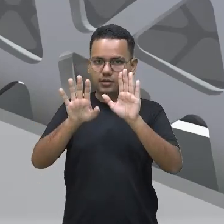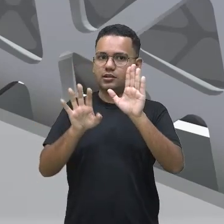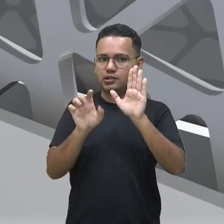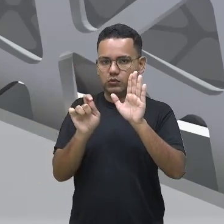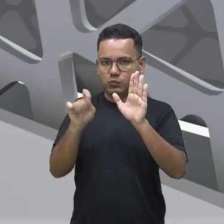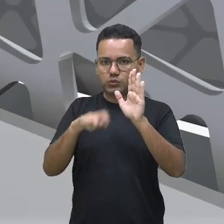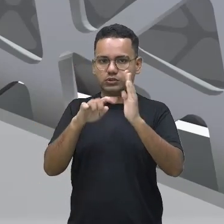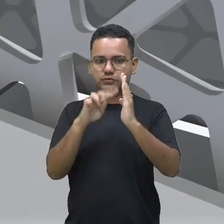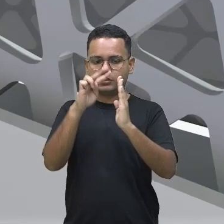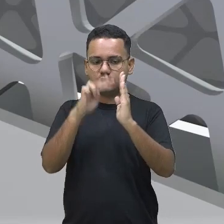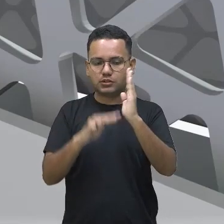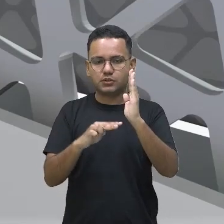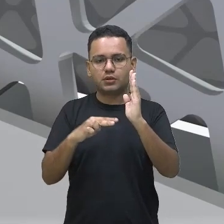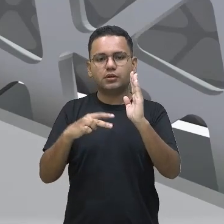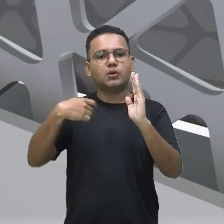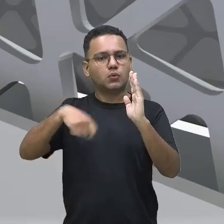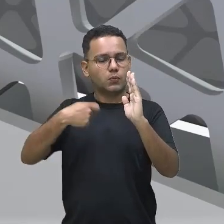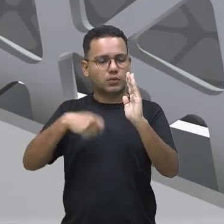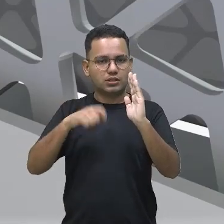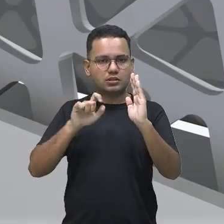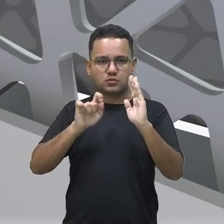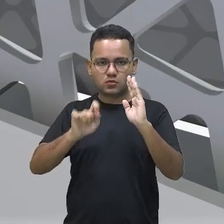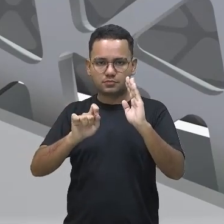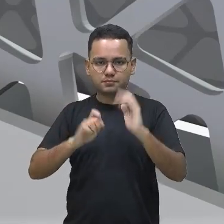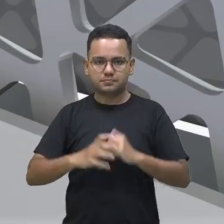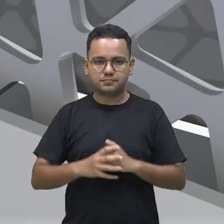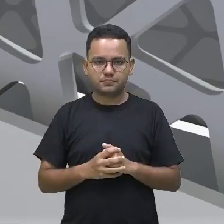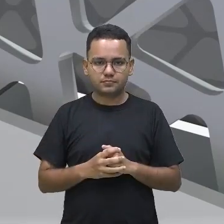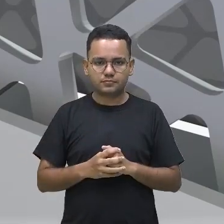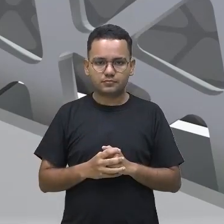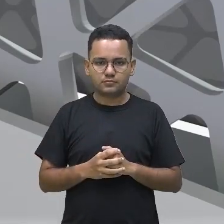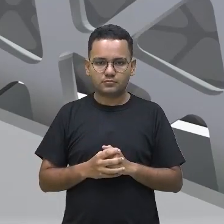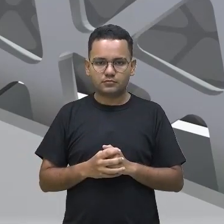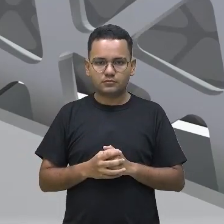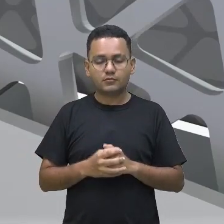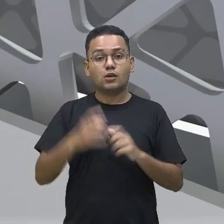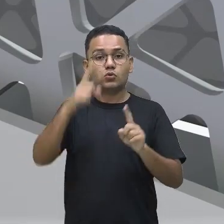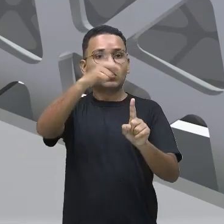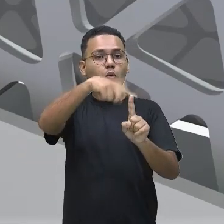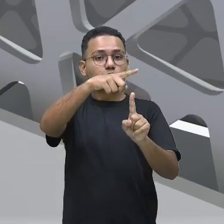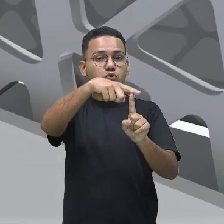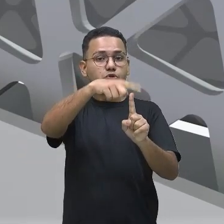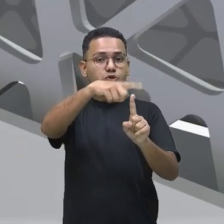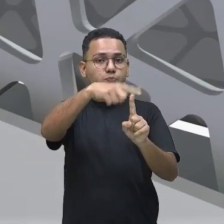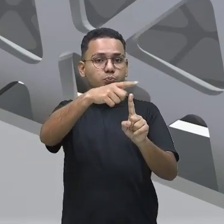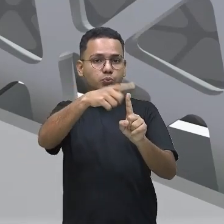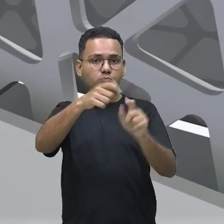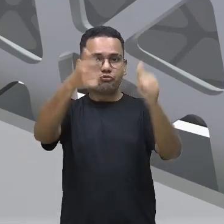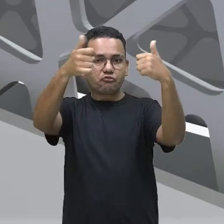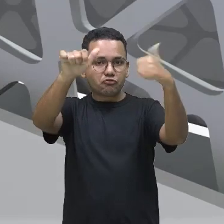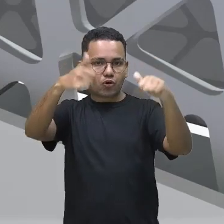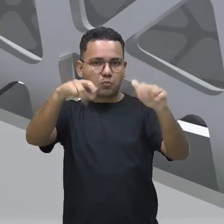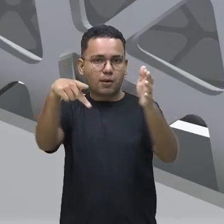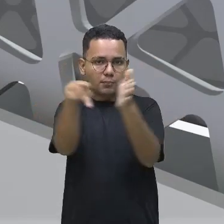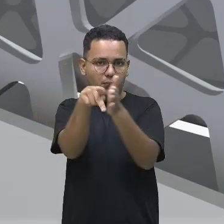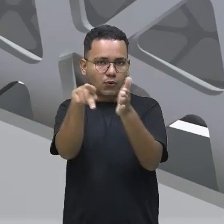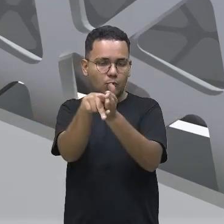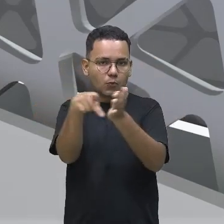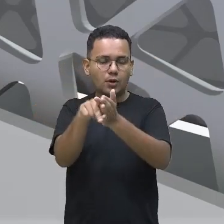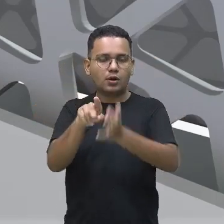a leitura também, né? Da forma dos balões, porque o balão, ele vai